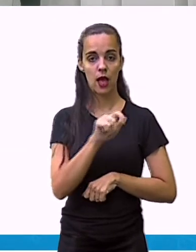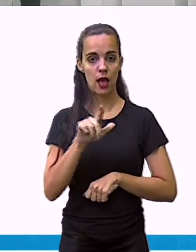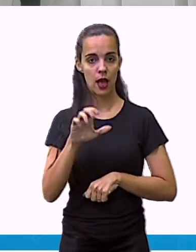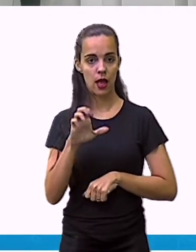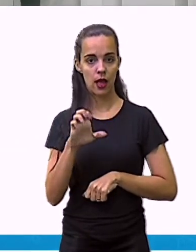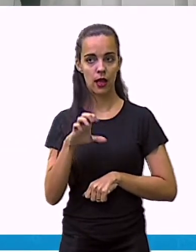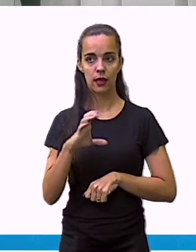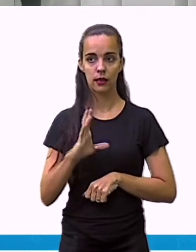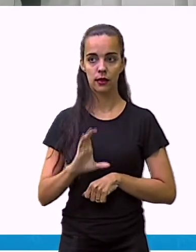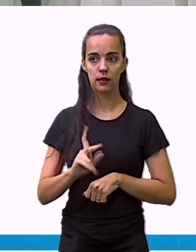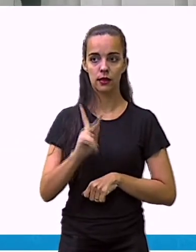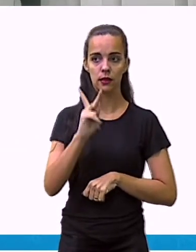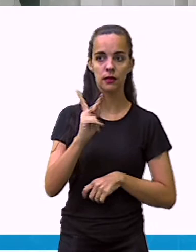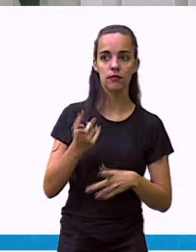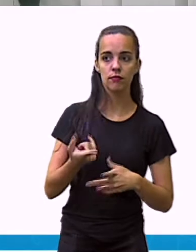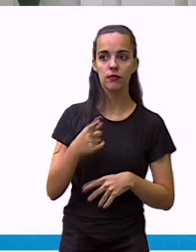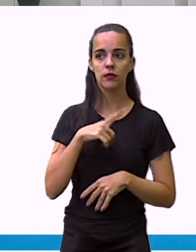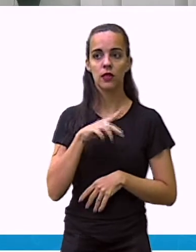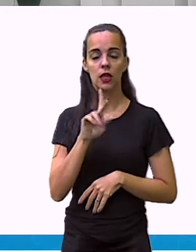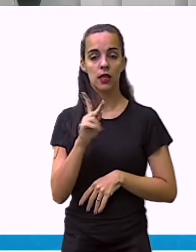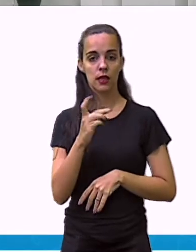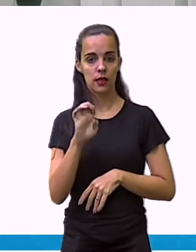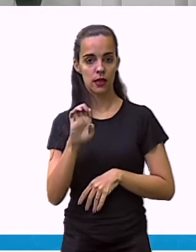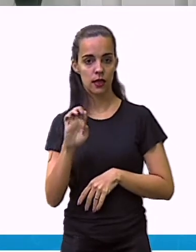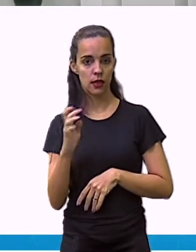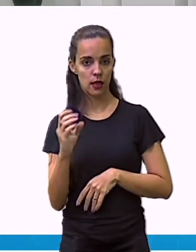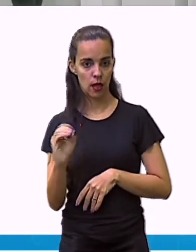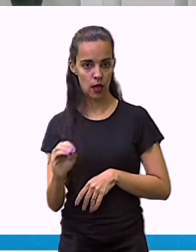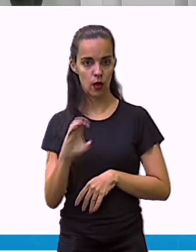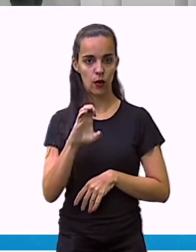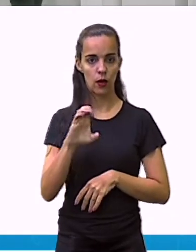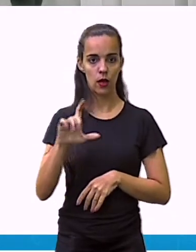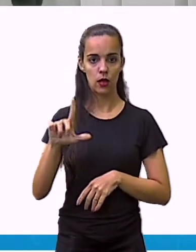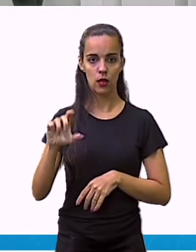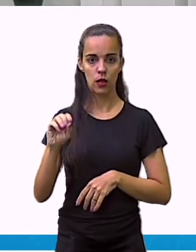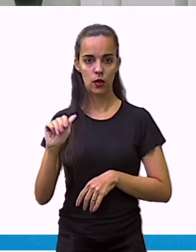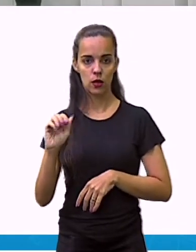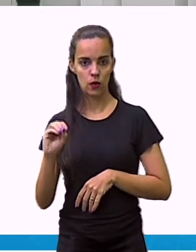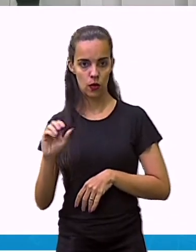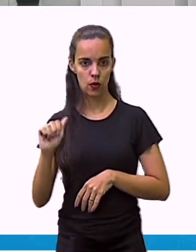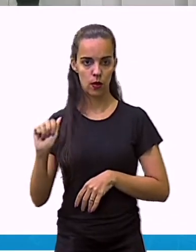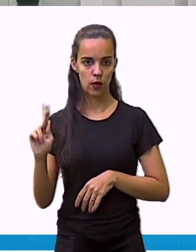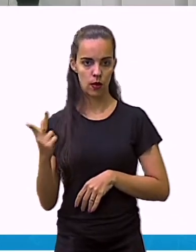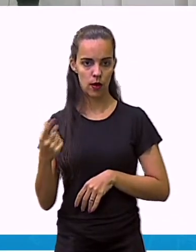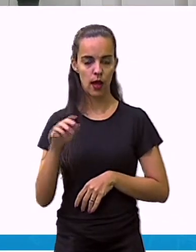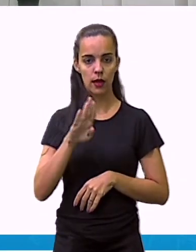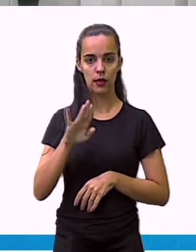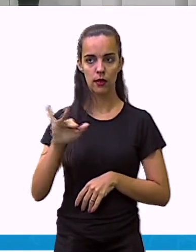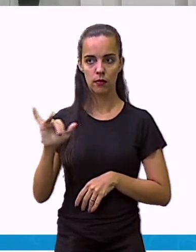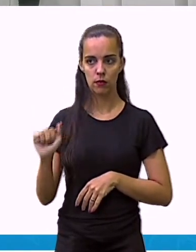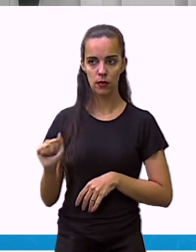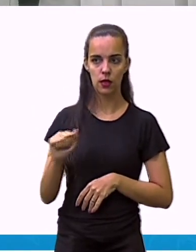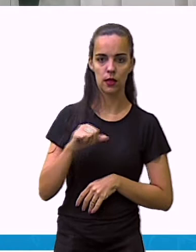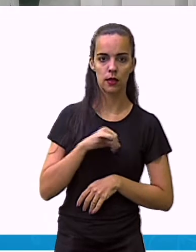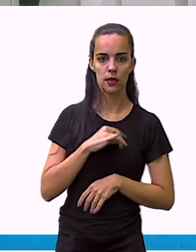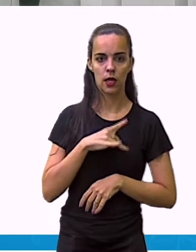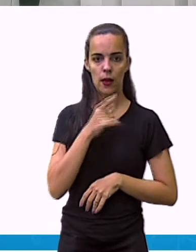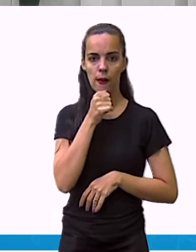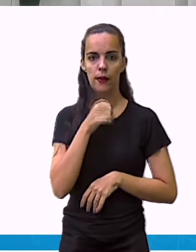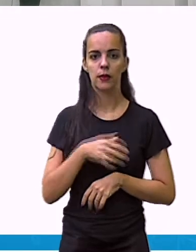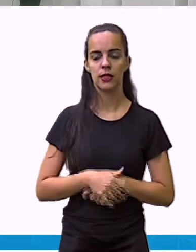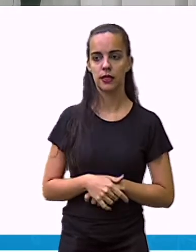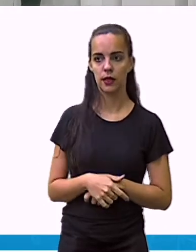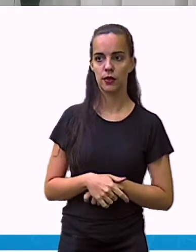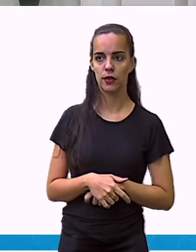Téo, Eloá e Bia. Cada um deles possui animais de estimação. Então, primeira